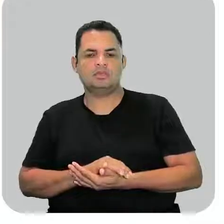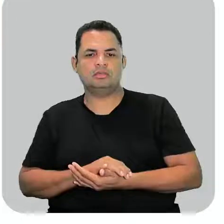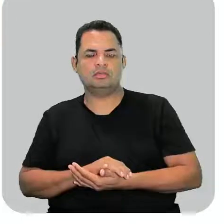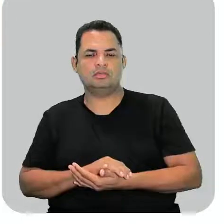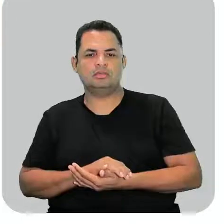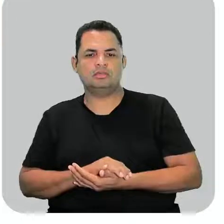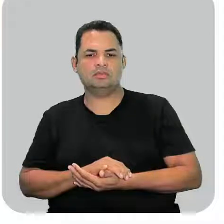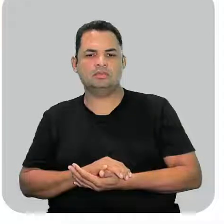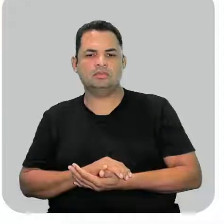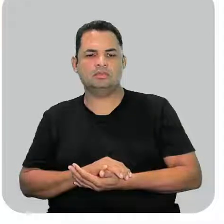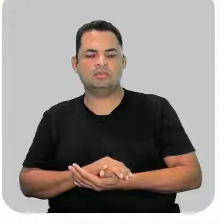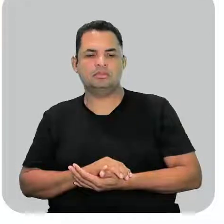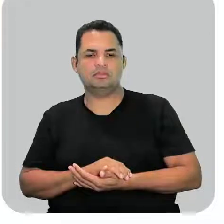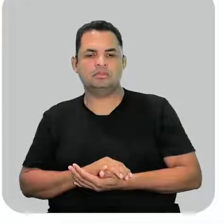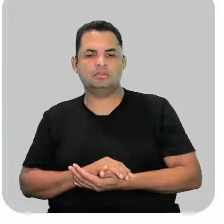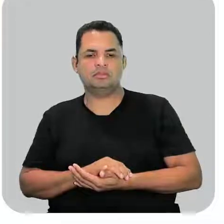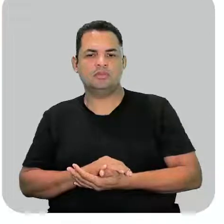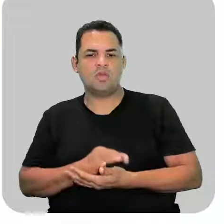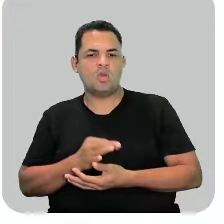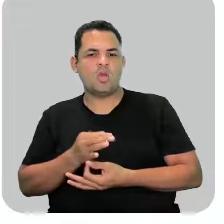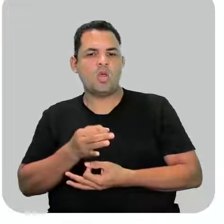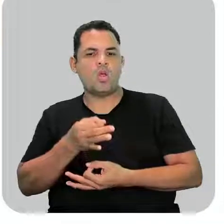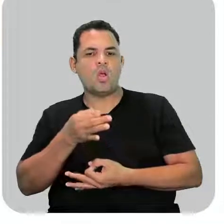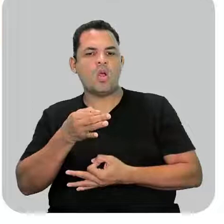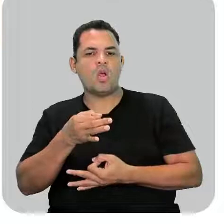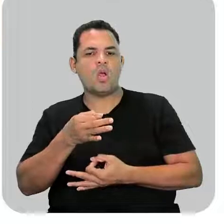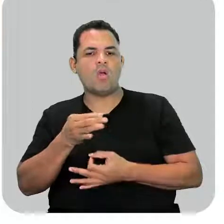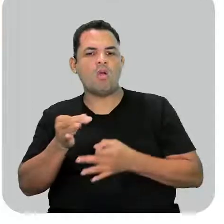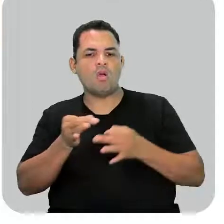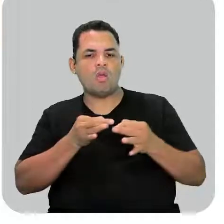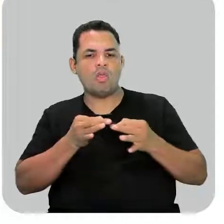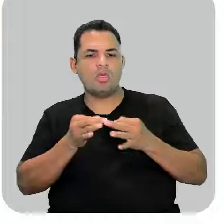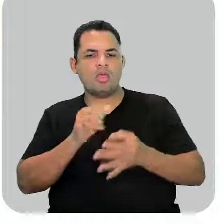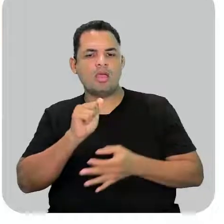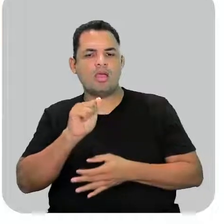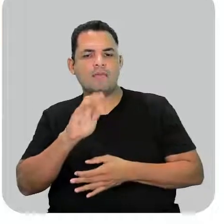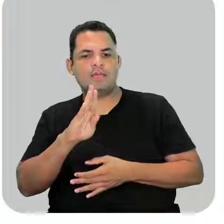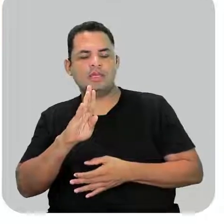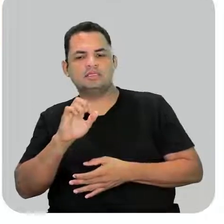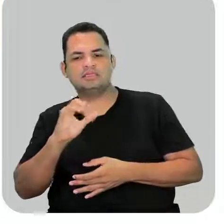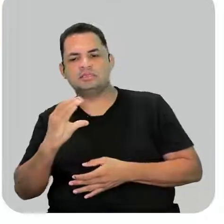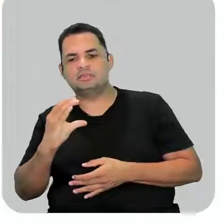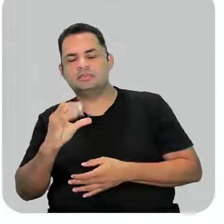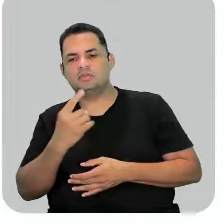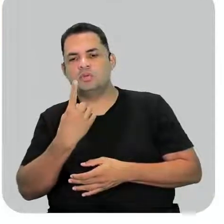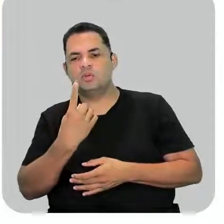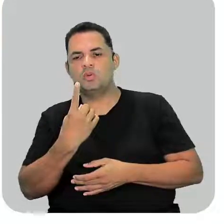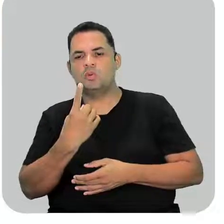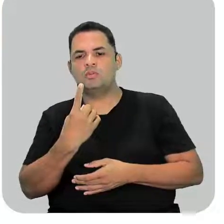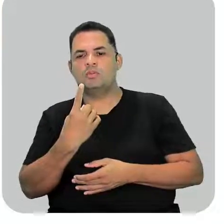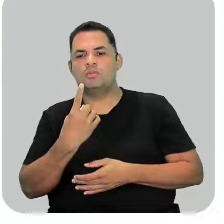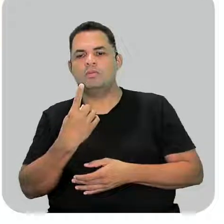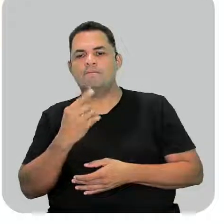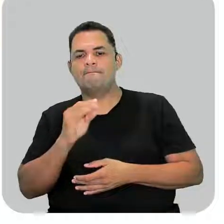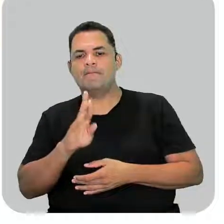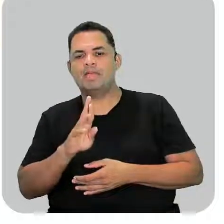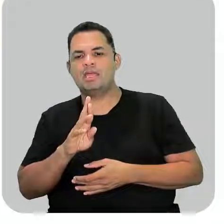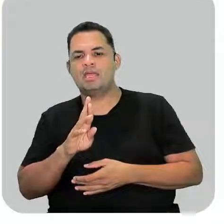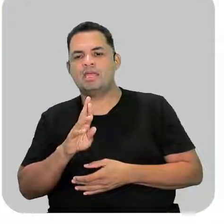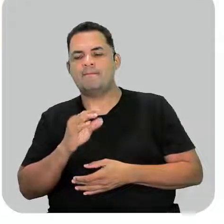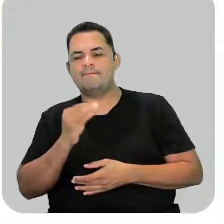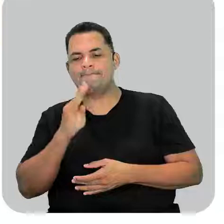modo. Por ordem alfabética eu vou colocar o bromo primeiro. Então vai ficar um bromo.